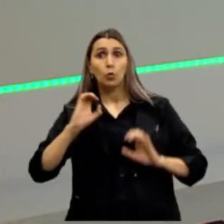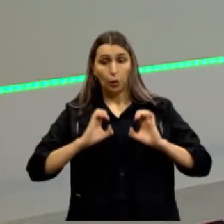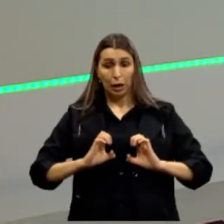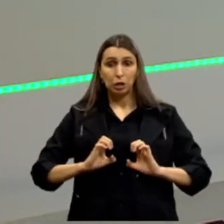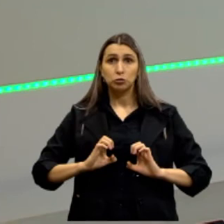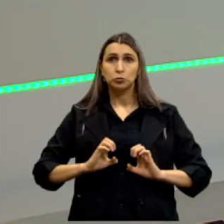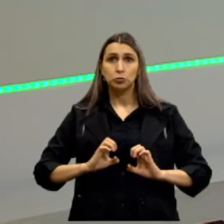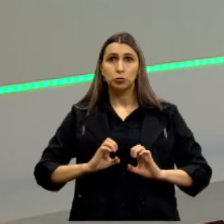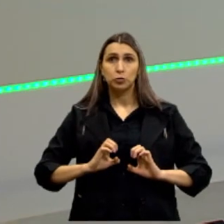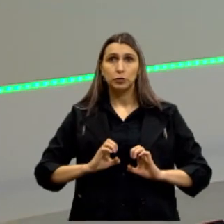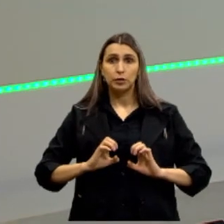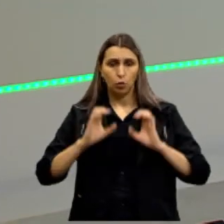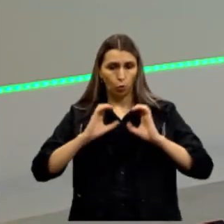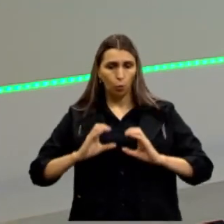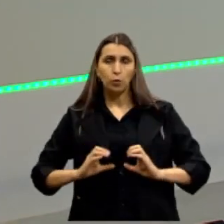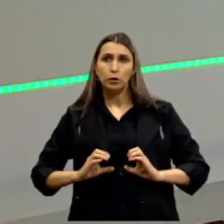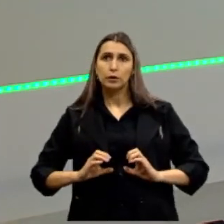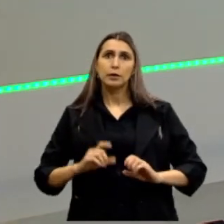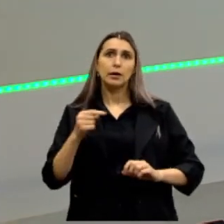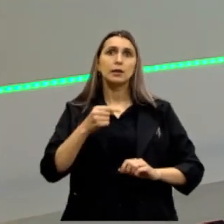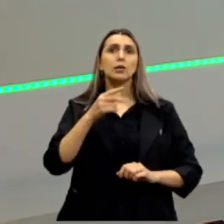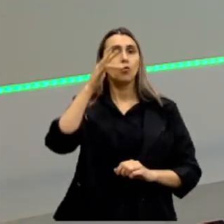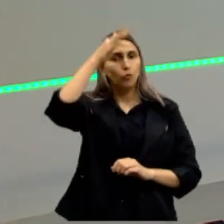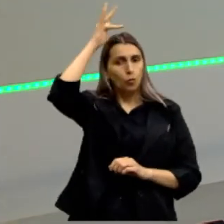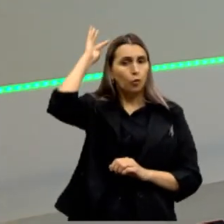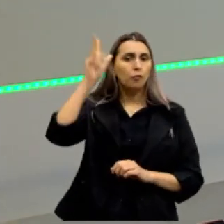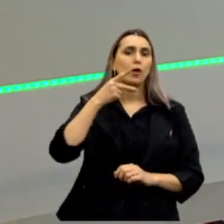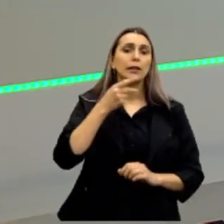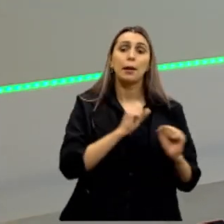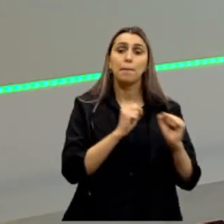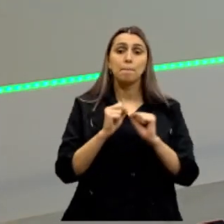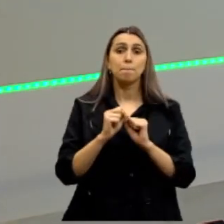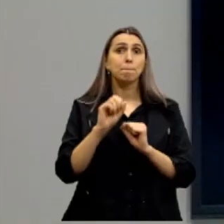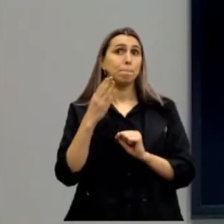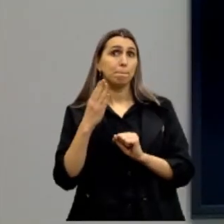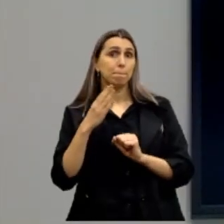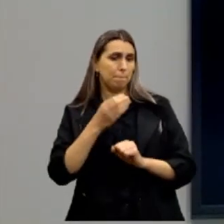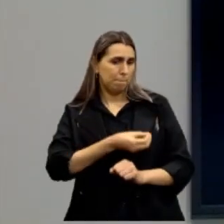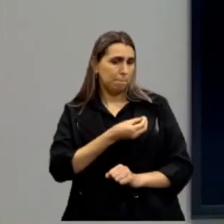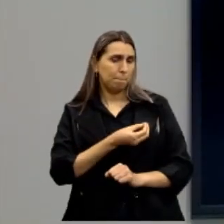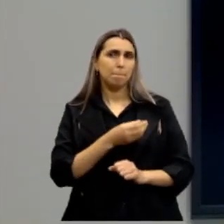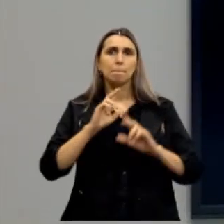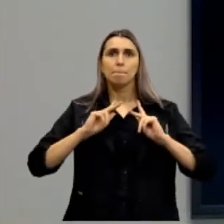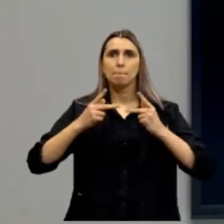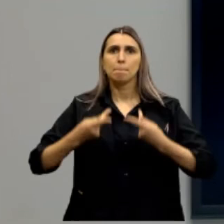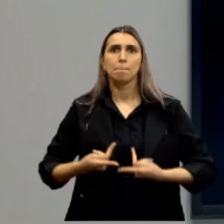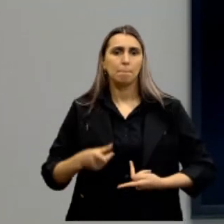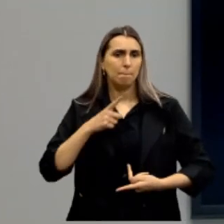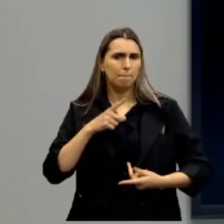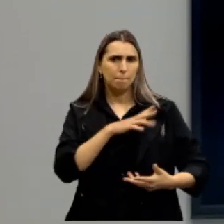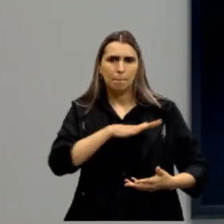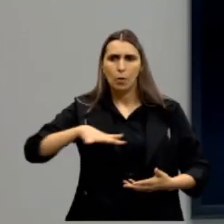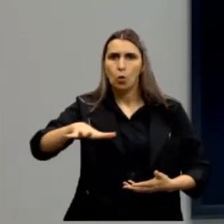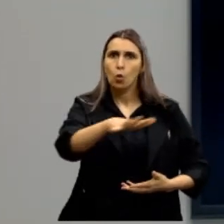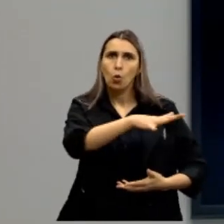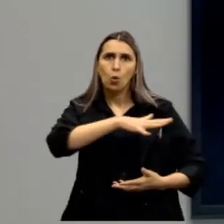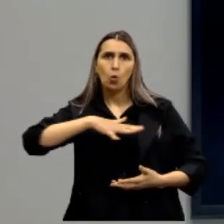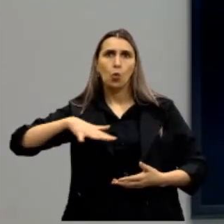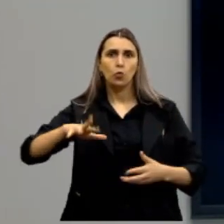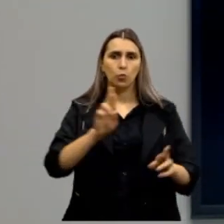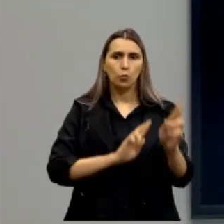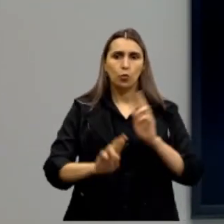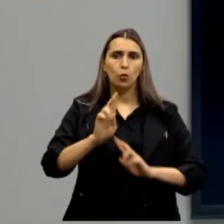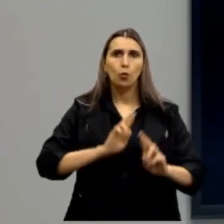o Foucault fala em biopoder, o ser humano se encontra envolvido em uma complexa teia constituída por